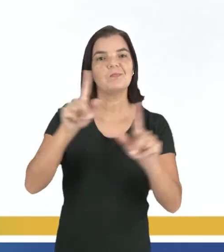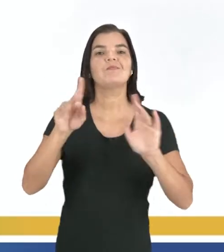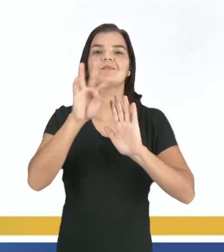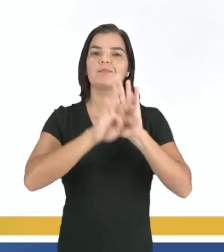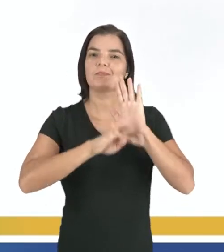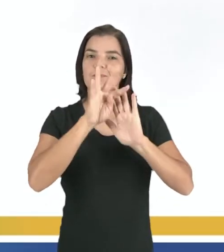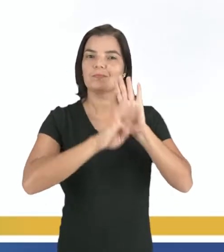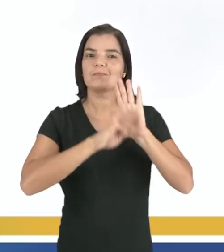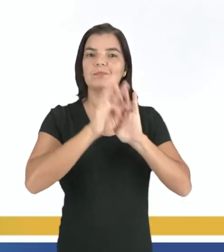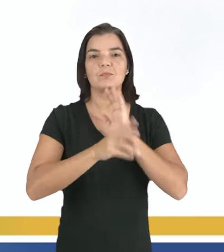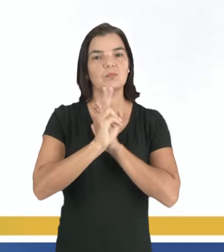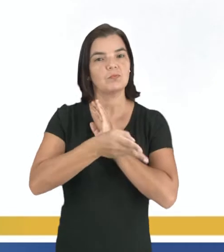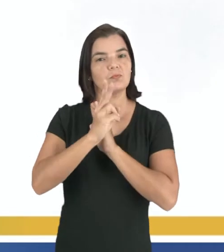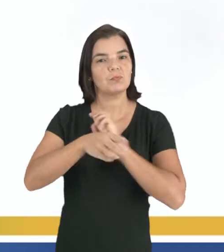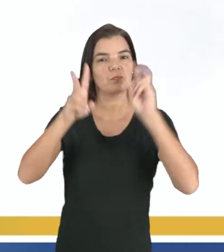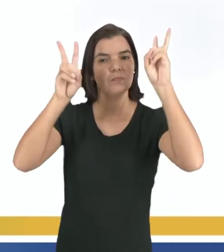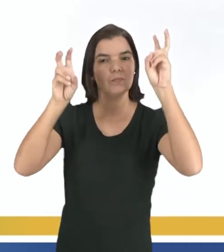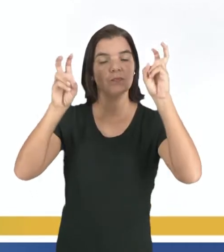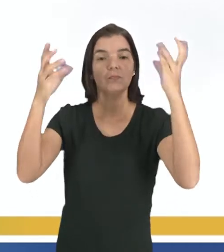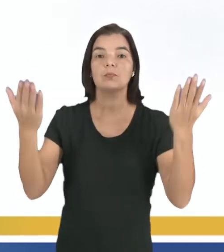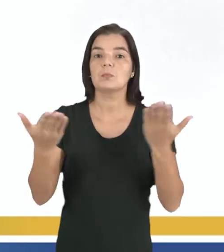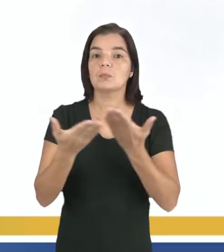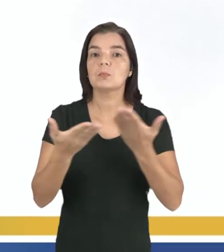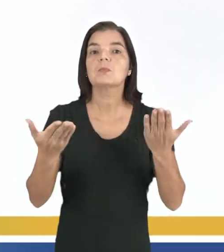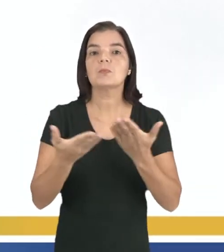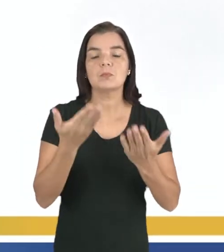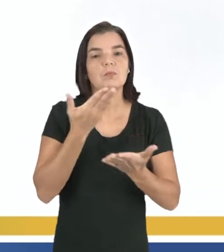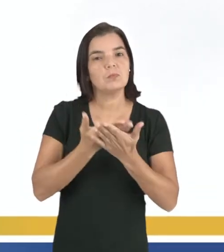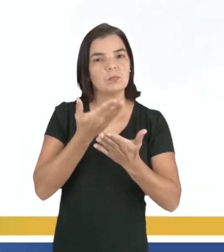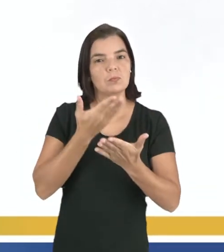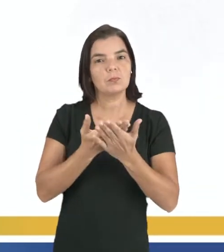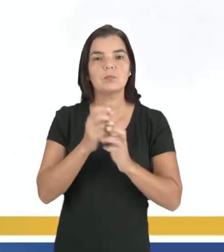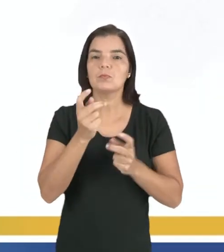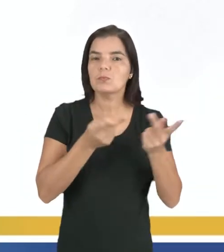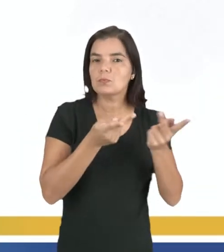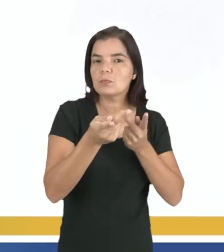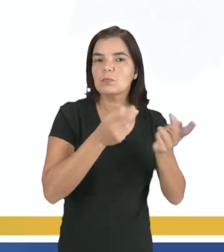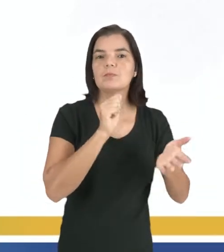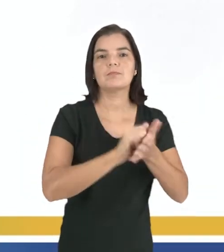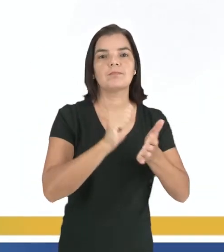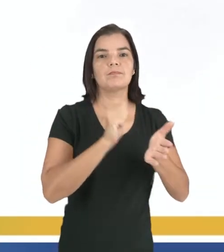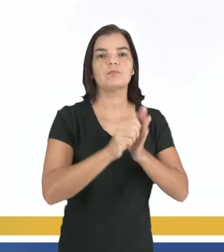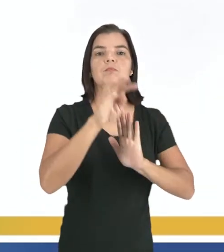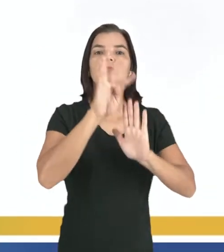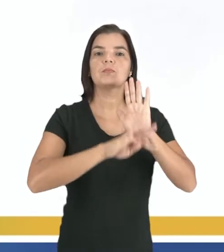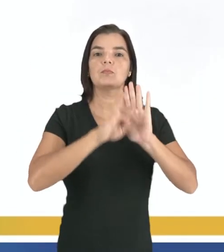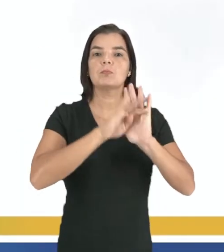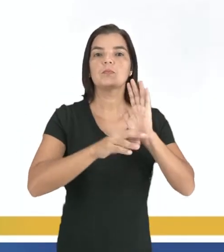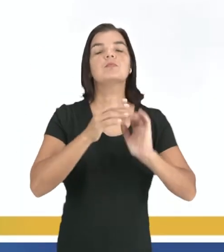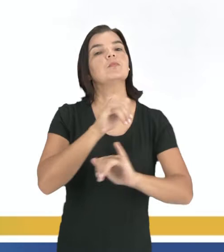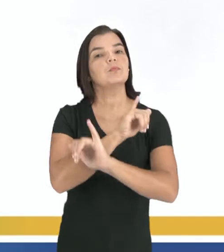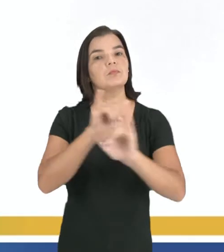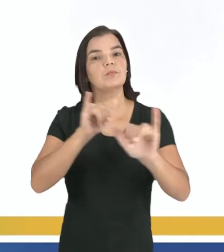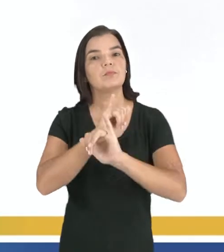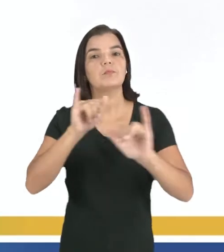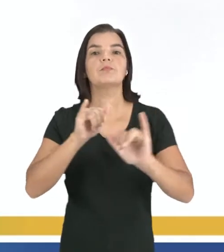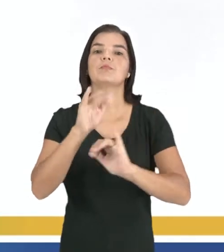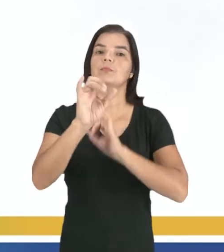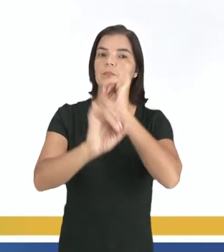textos sobre o mesmo assunto. Hoje, estudaremos o planejamento e a produção desses textos para a publicação.